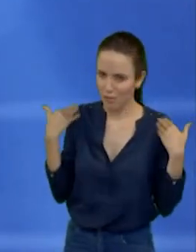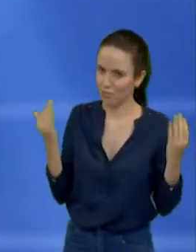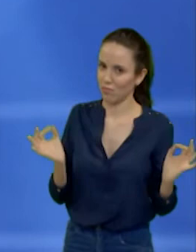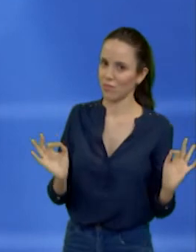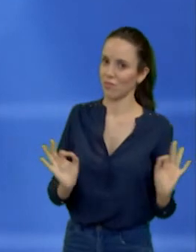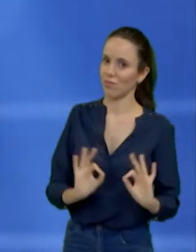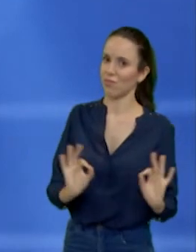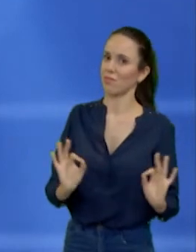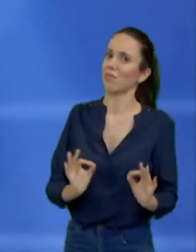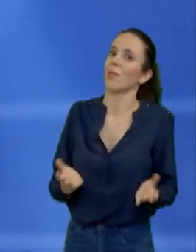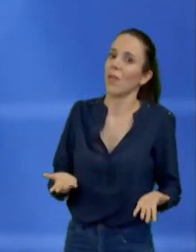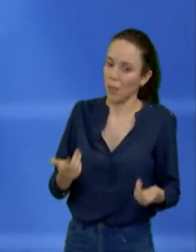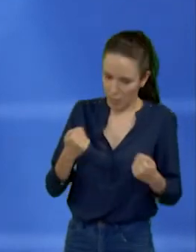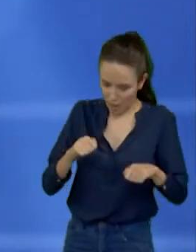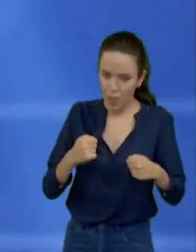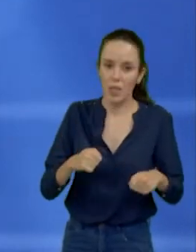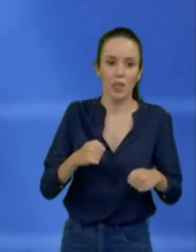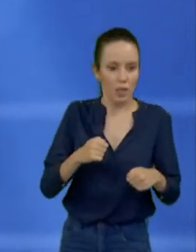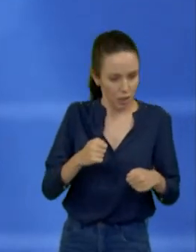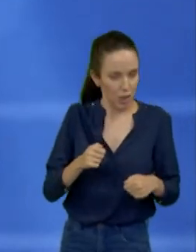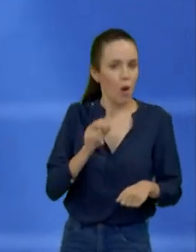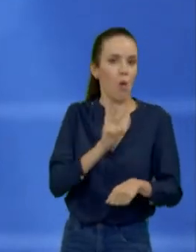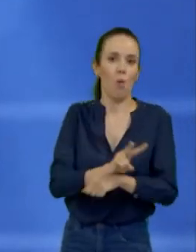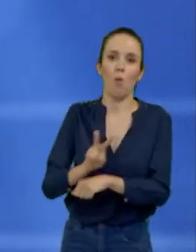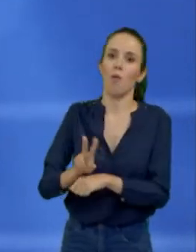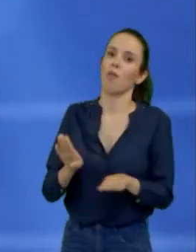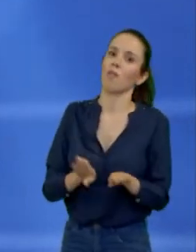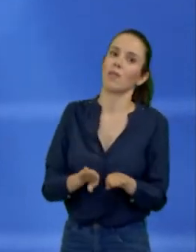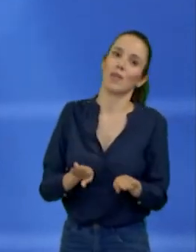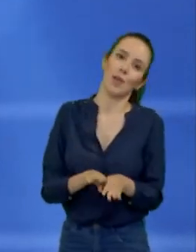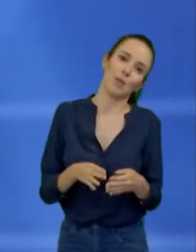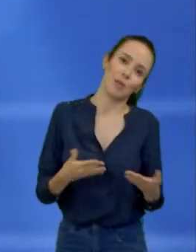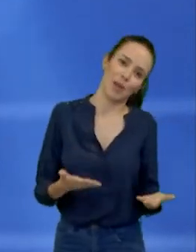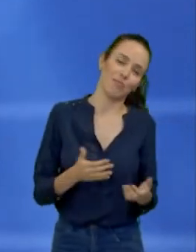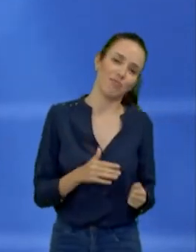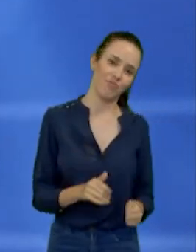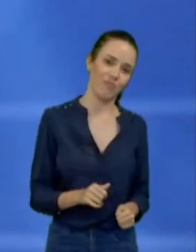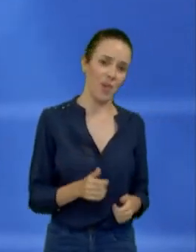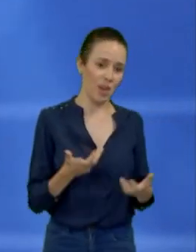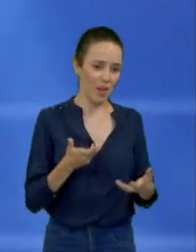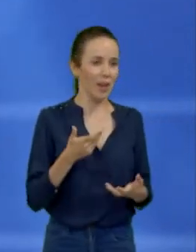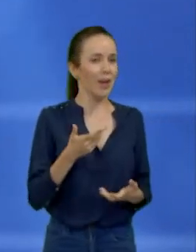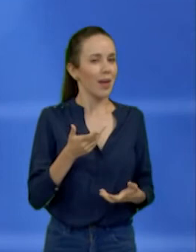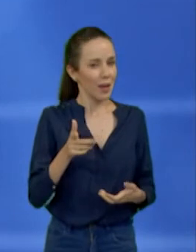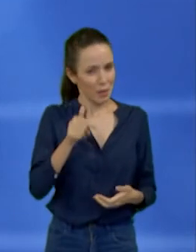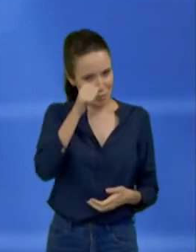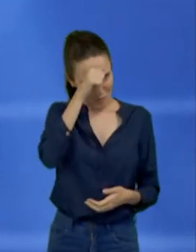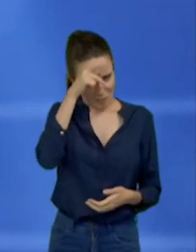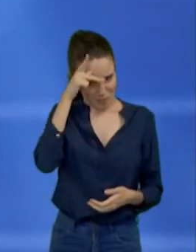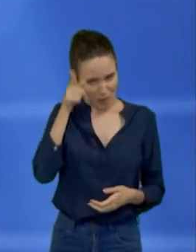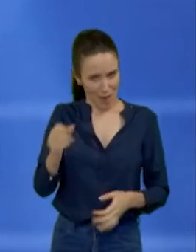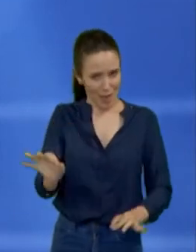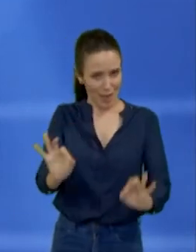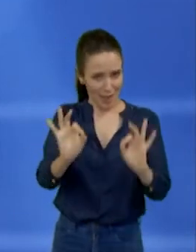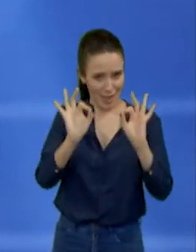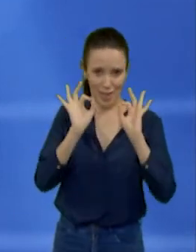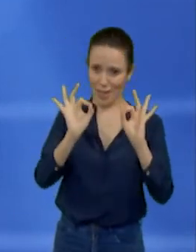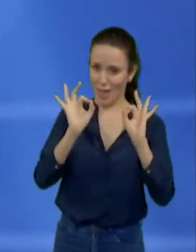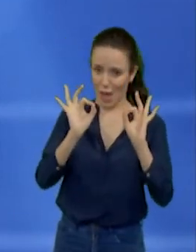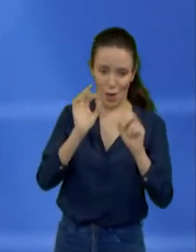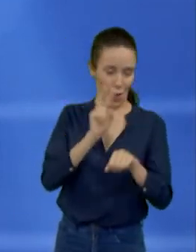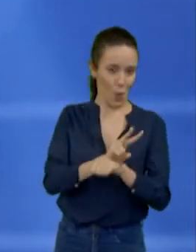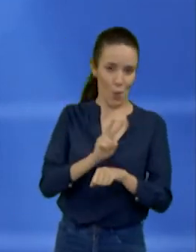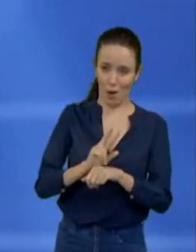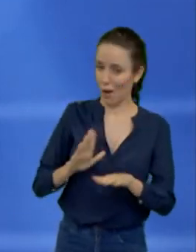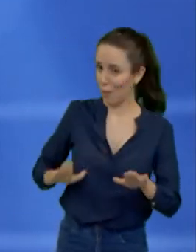concluímos Paúba, Barra Duna e parte de Barra do Saí também, e nessa gestão aqui não foi colocado um metro de tubulação de esgoto. Então